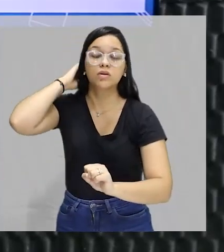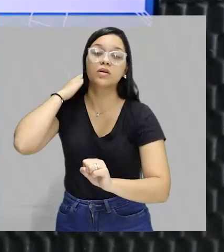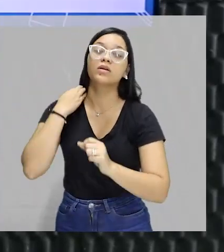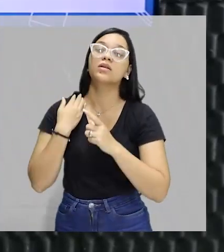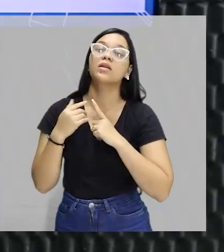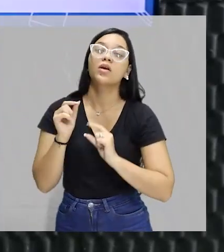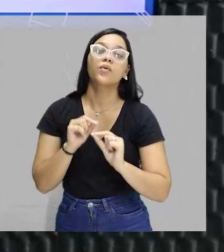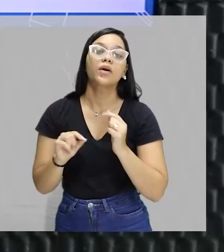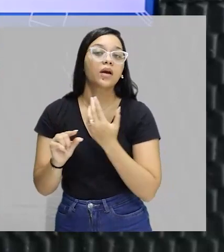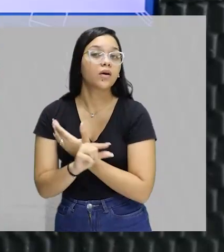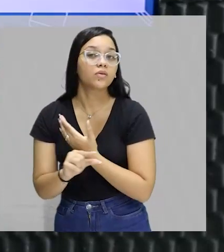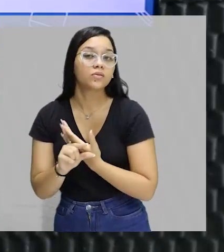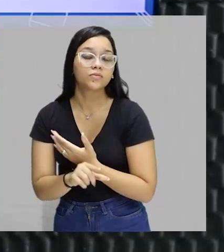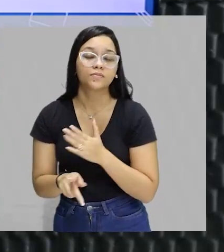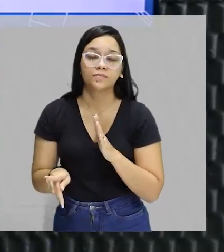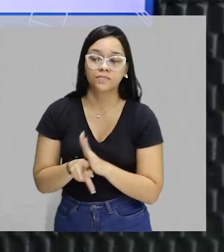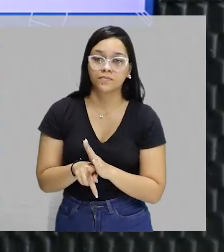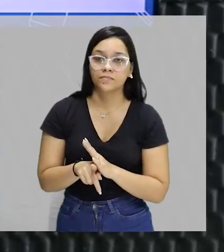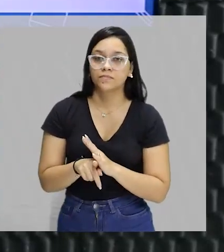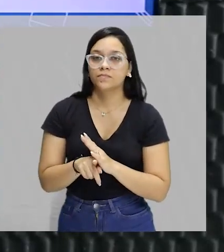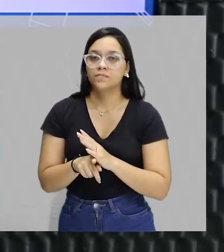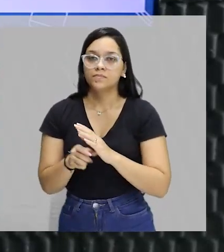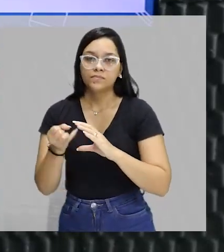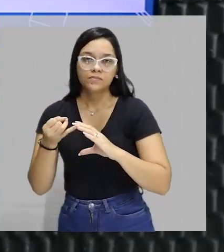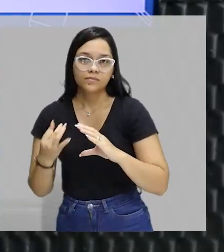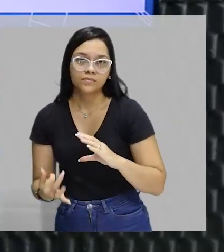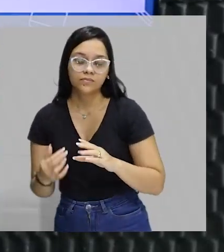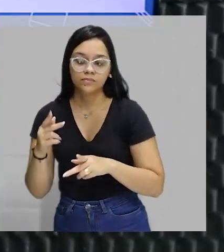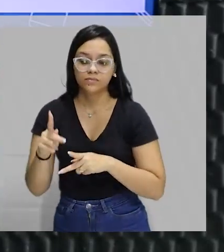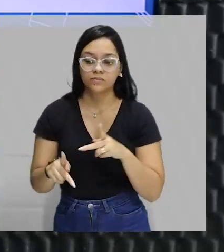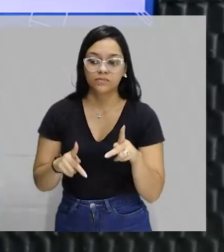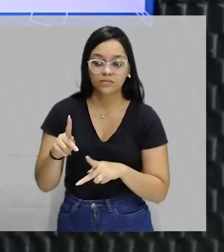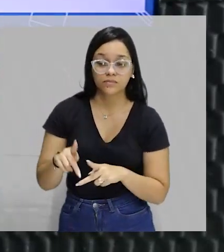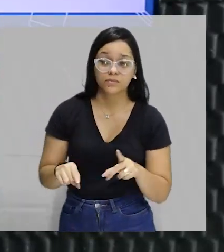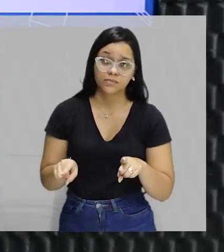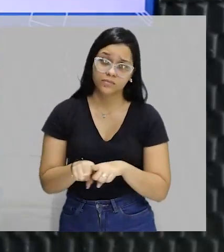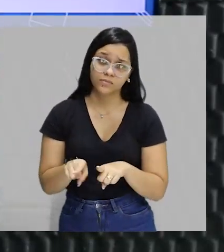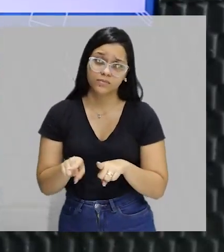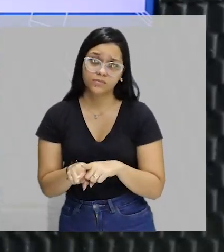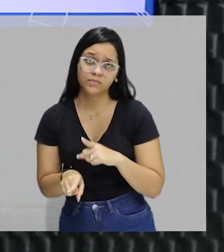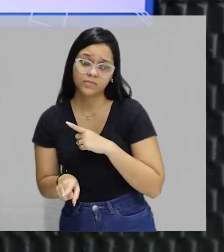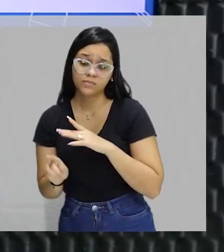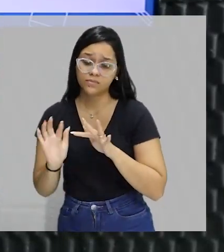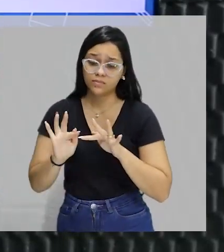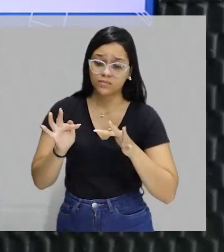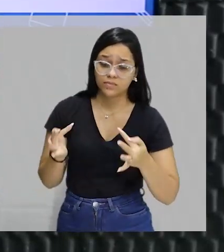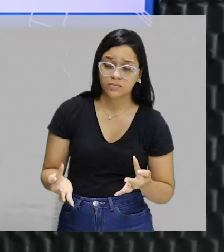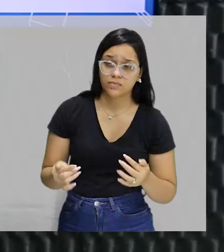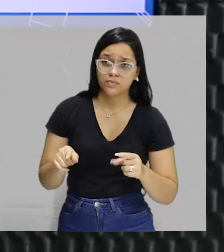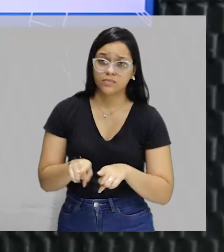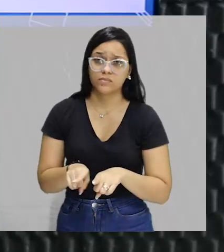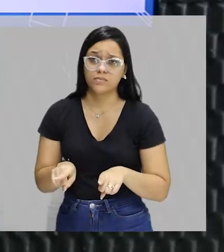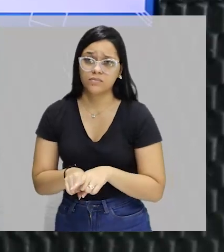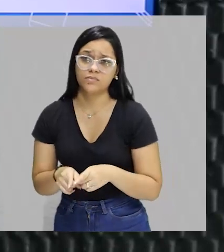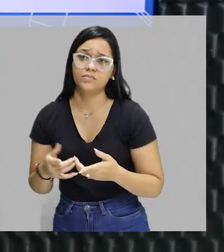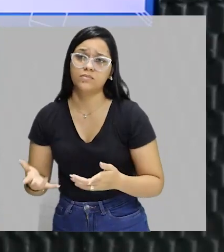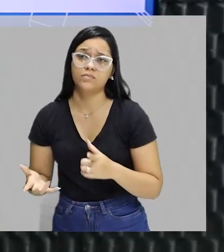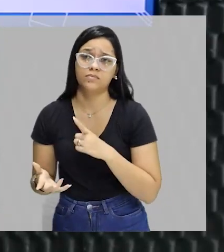autores com características populares, alguns mais elitistas, alguns simplistas. Recentemente